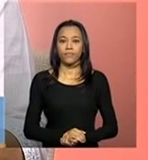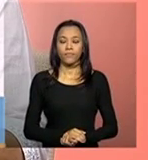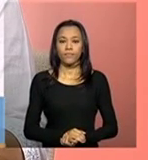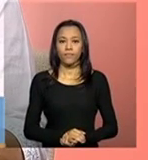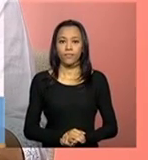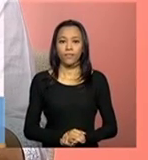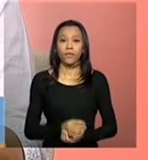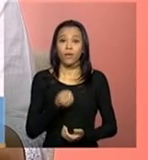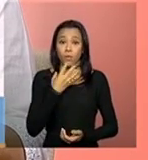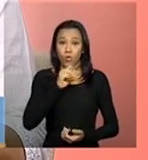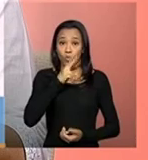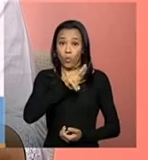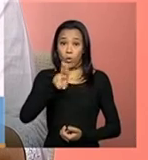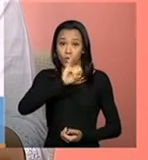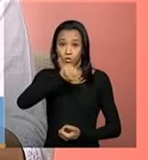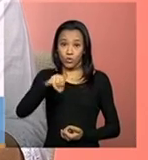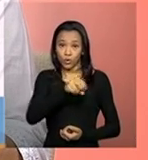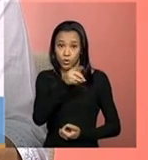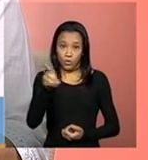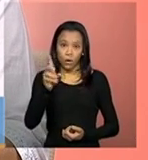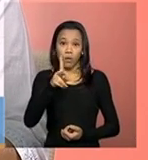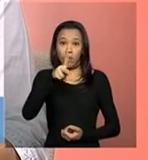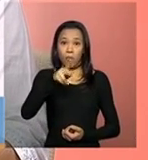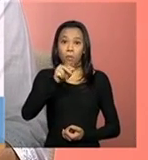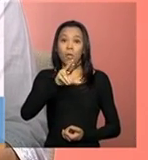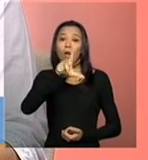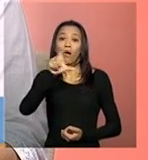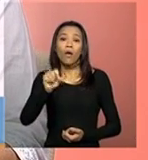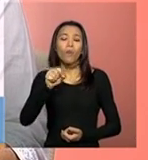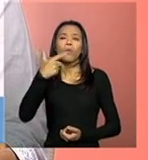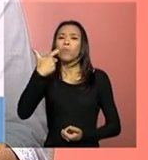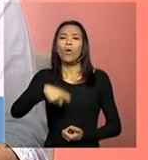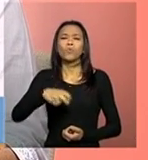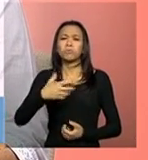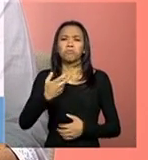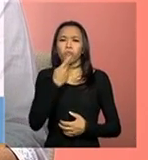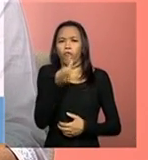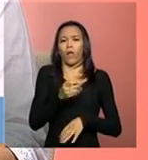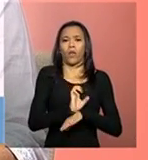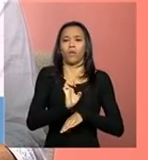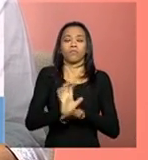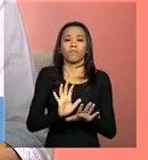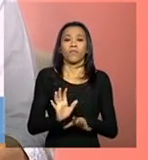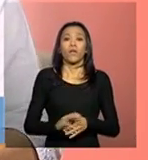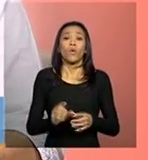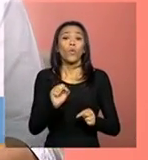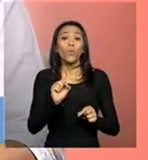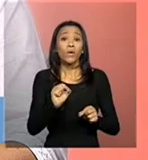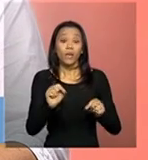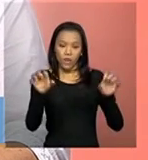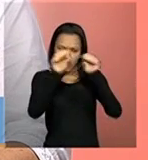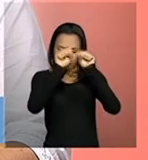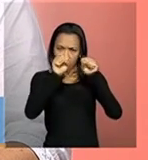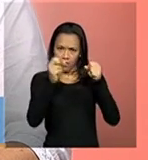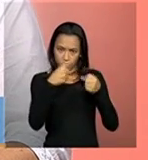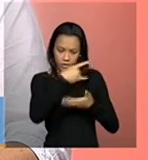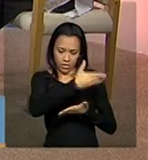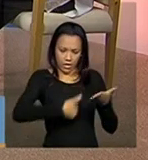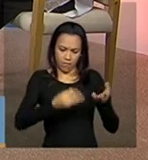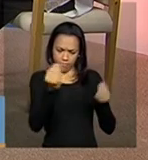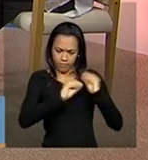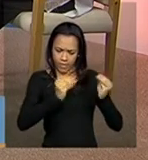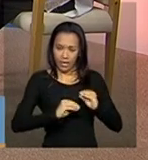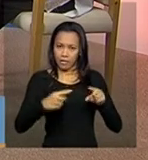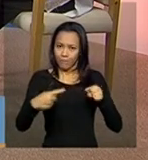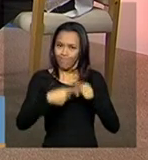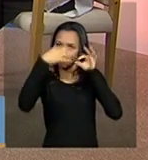Bom, João Paulo, a que não diz de onde é, ele pergunta, o que é considerado um cadastro eletronicamente válido? É bom para a gente